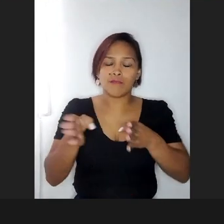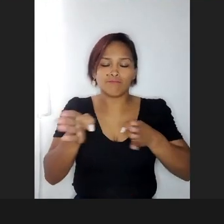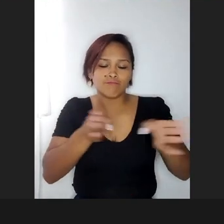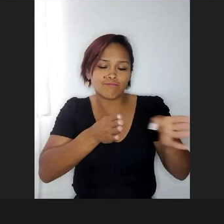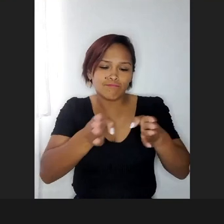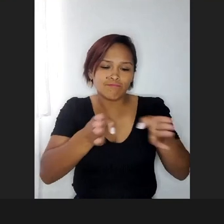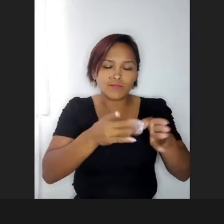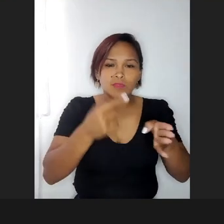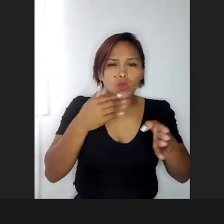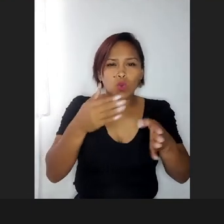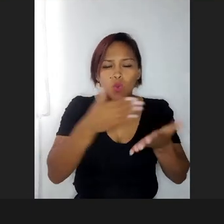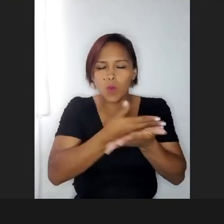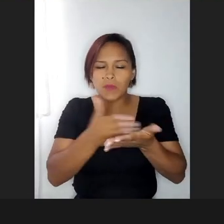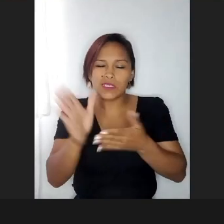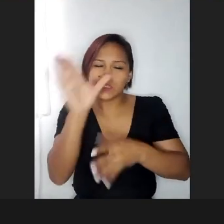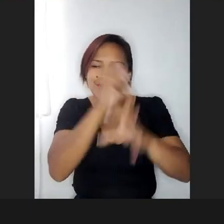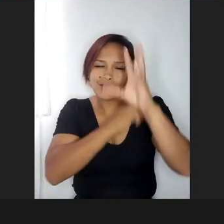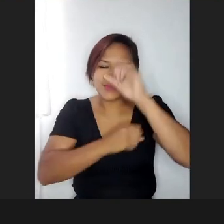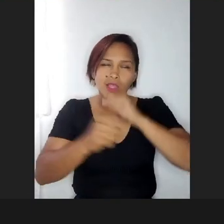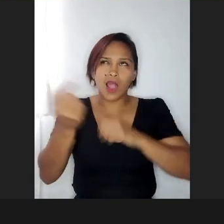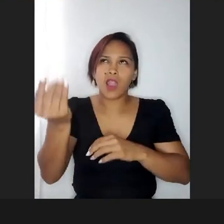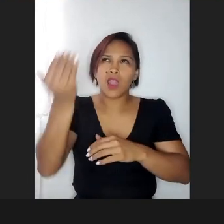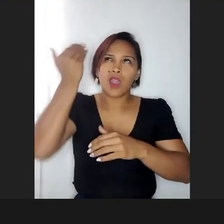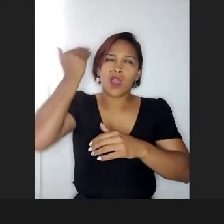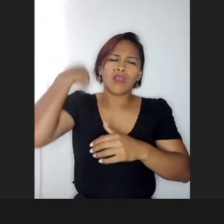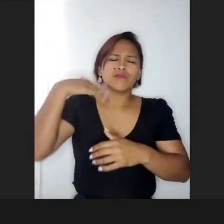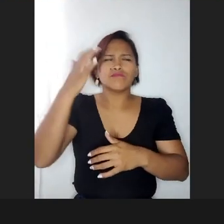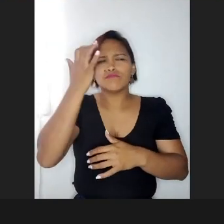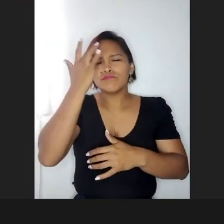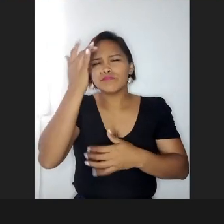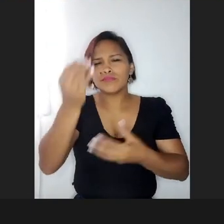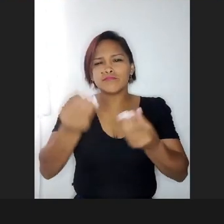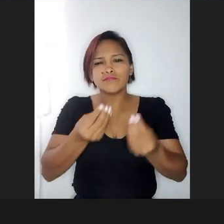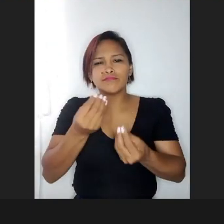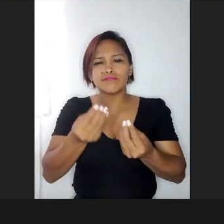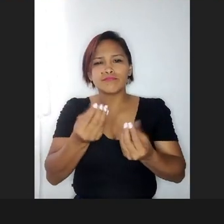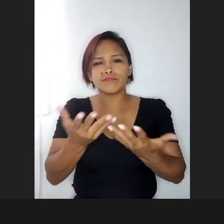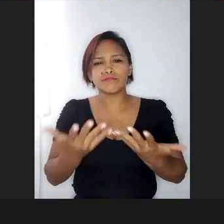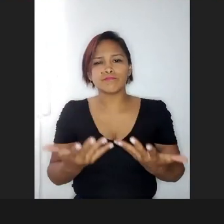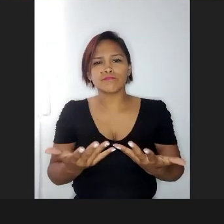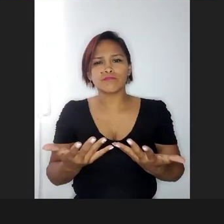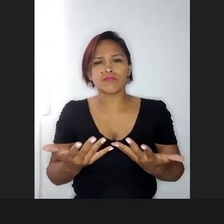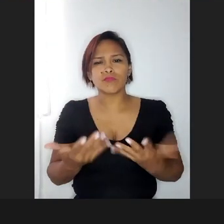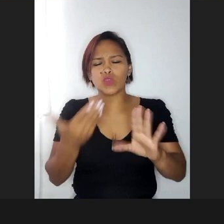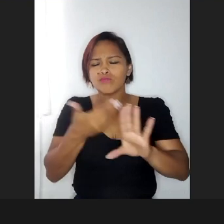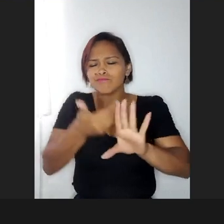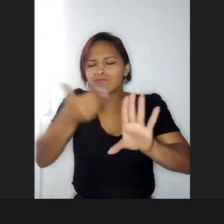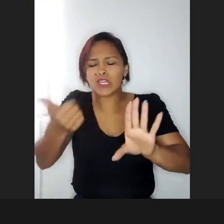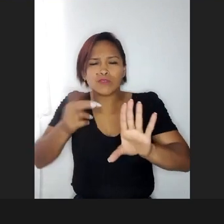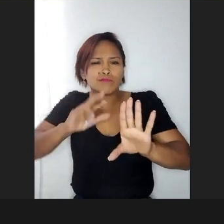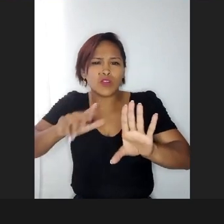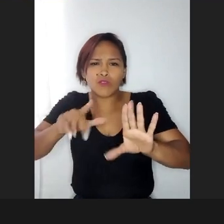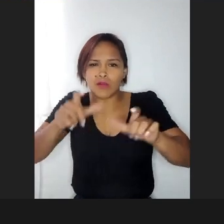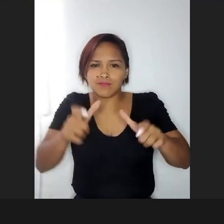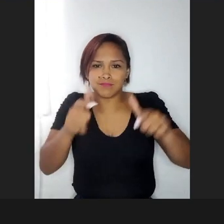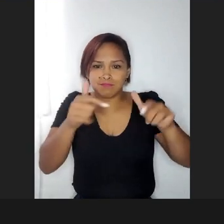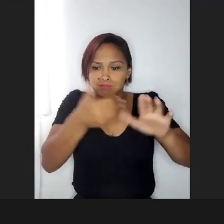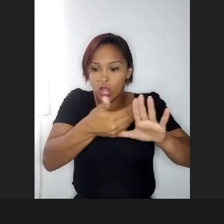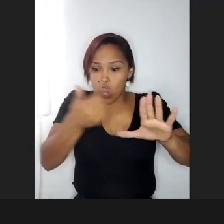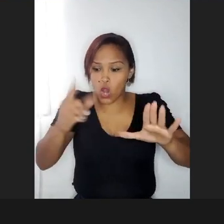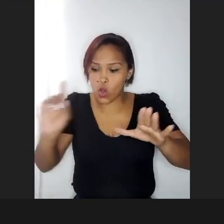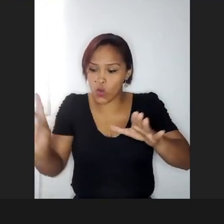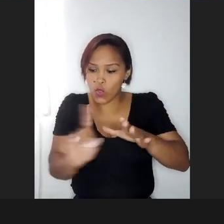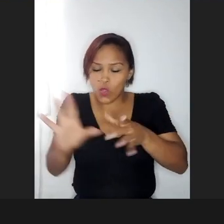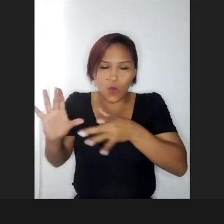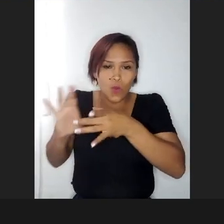comecei a estudar sobre isso, eu me achava, assim, é, fora da, da, da caixinha, assim, do contexto,